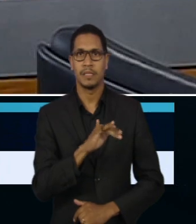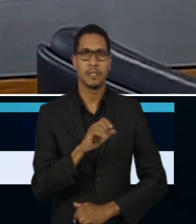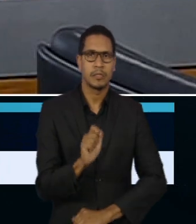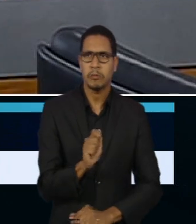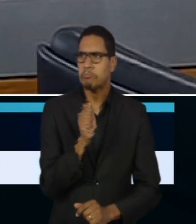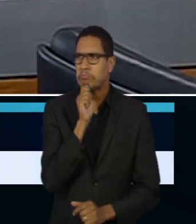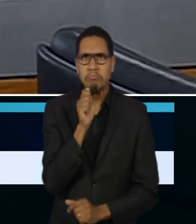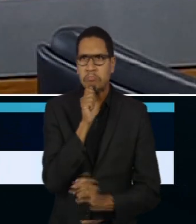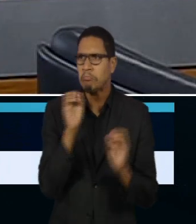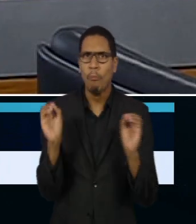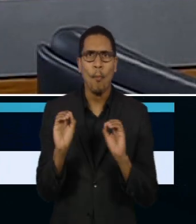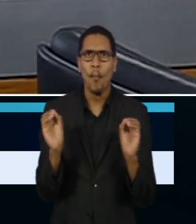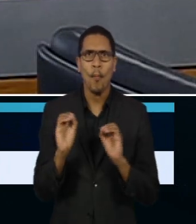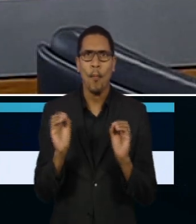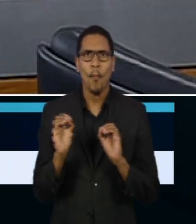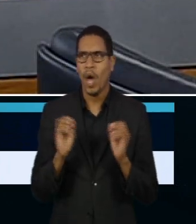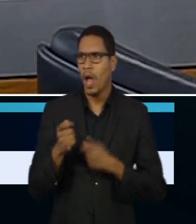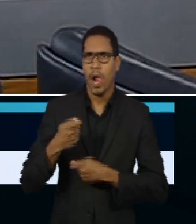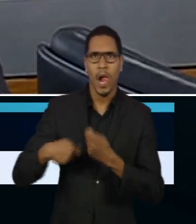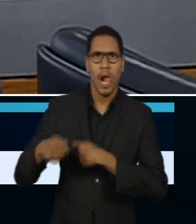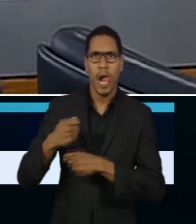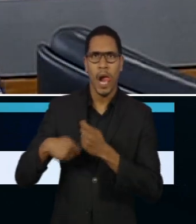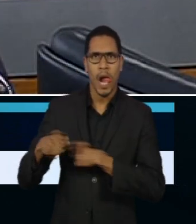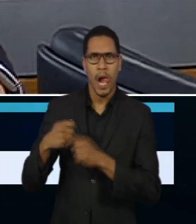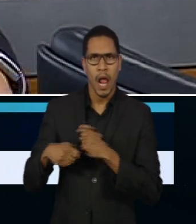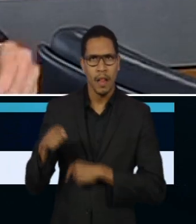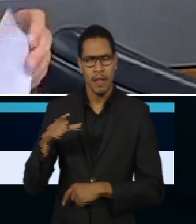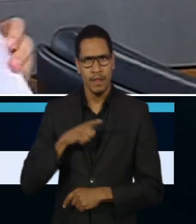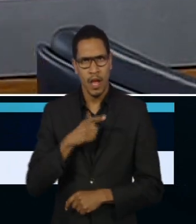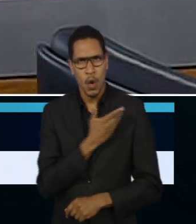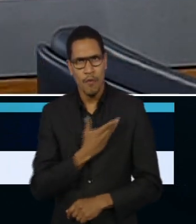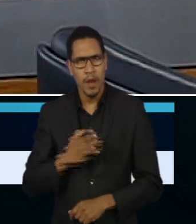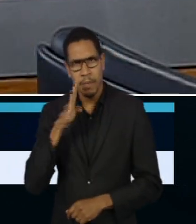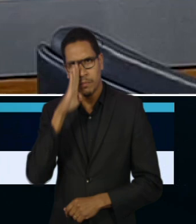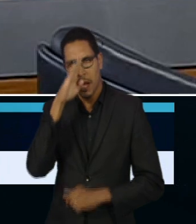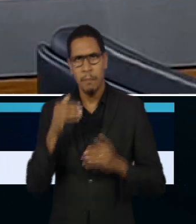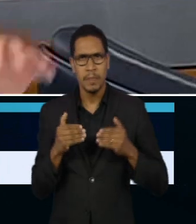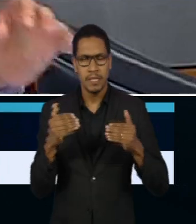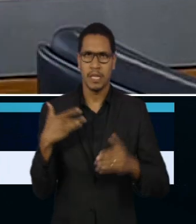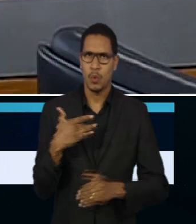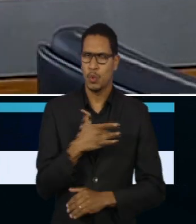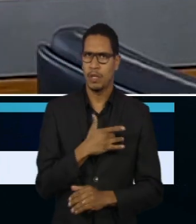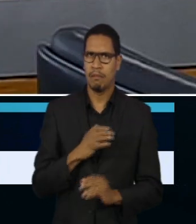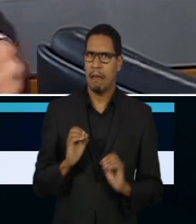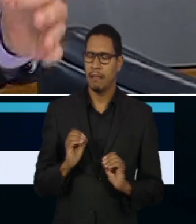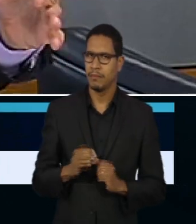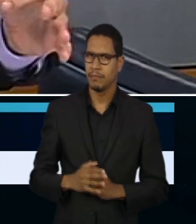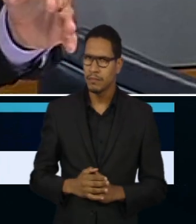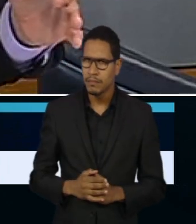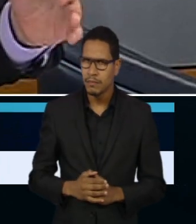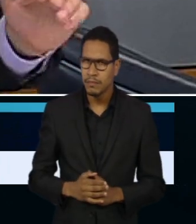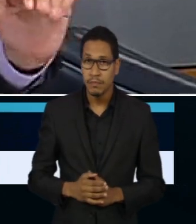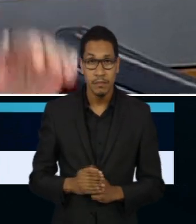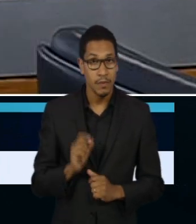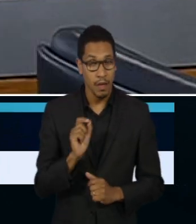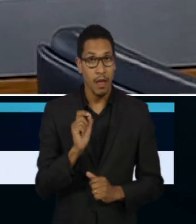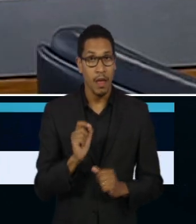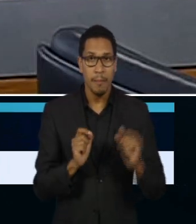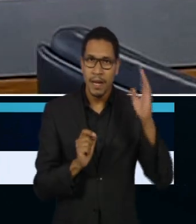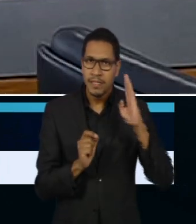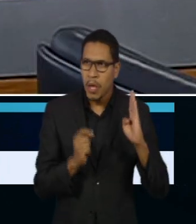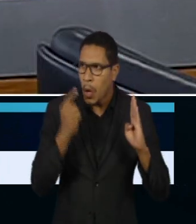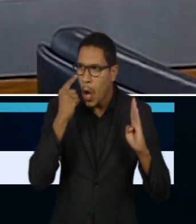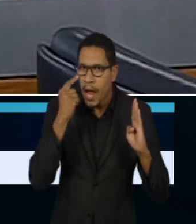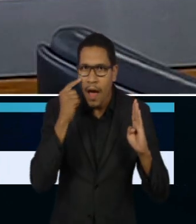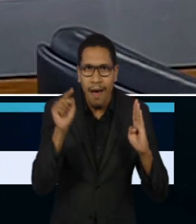nenhuma negociação com o governo Jair Bolsonaro e com o Ministério da Saúde. Vai vendo o Brasil, é mentira.